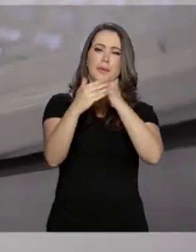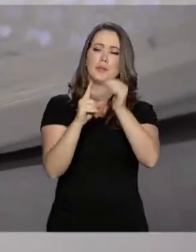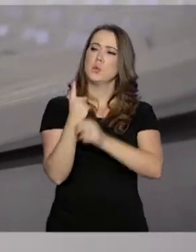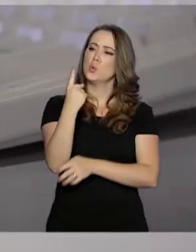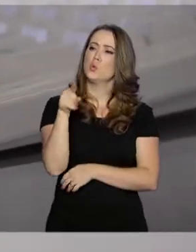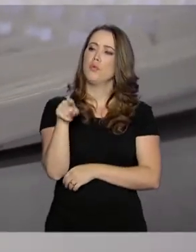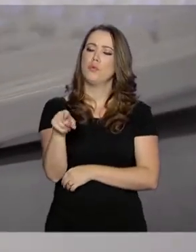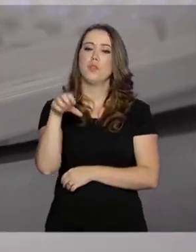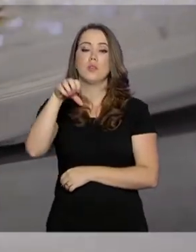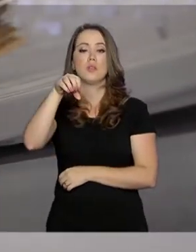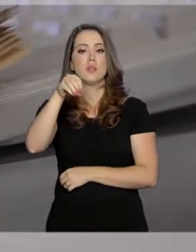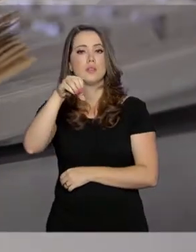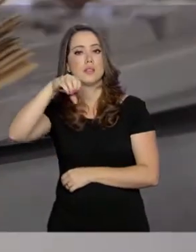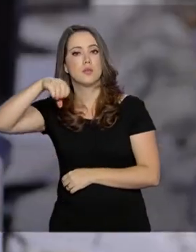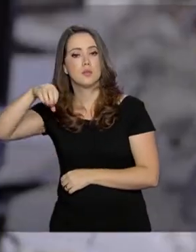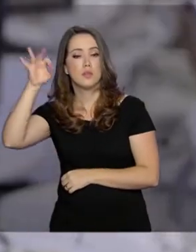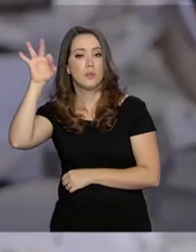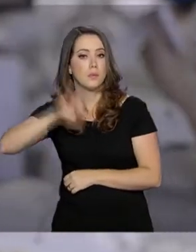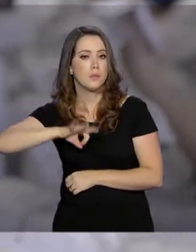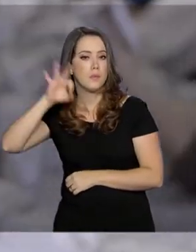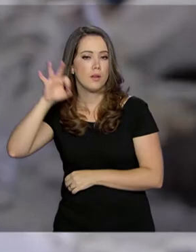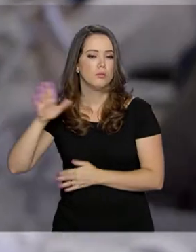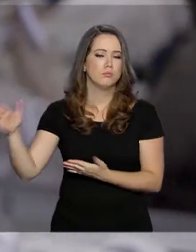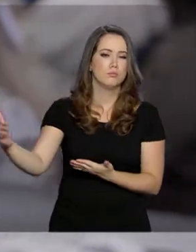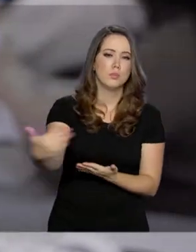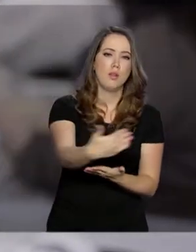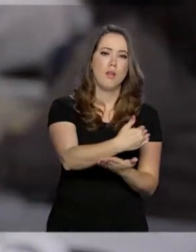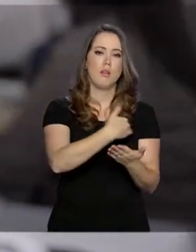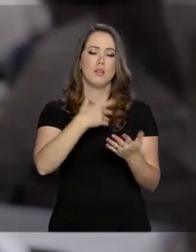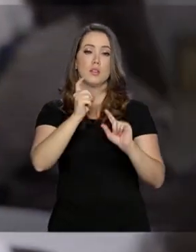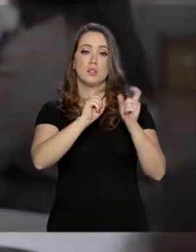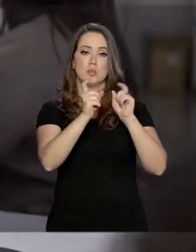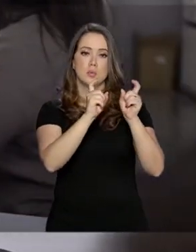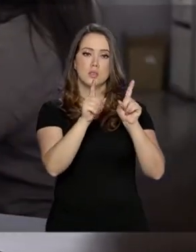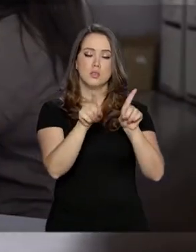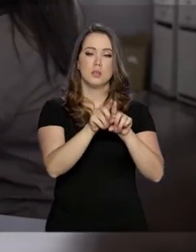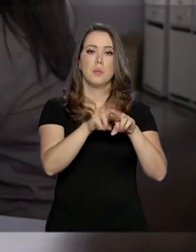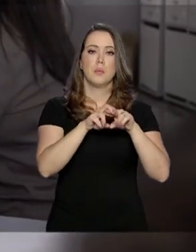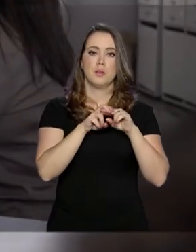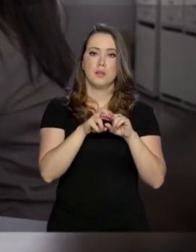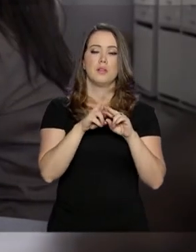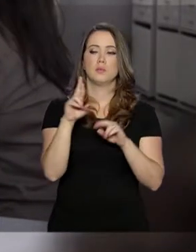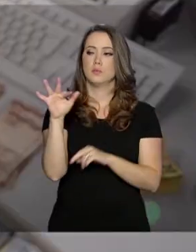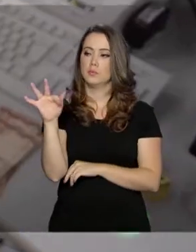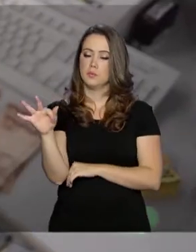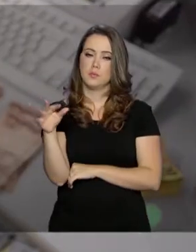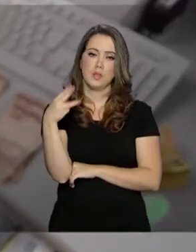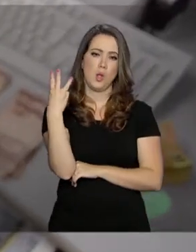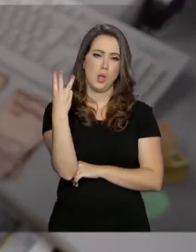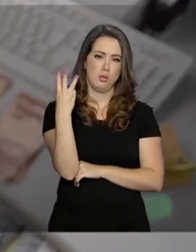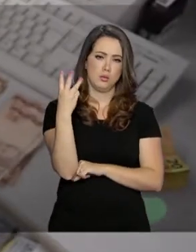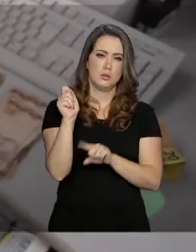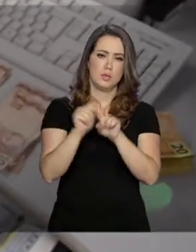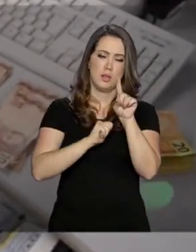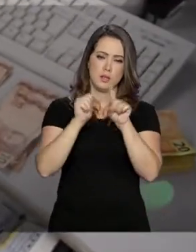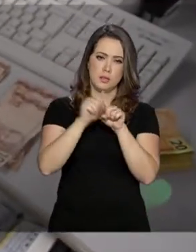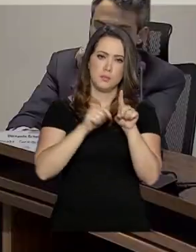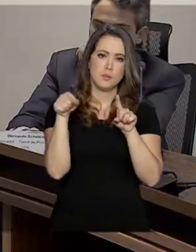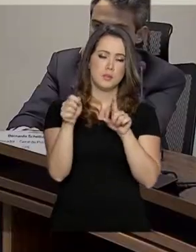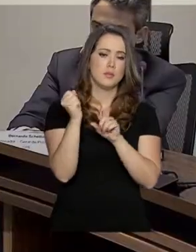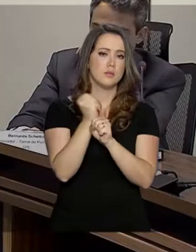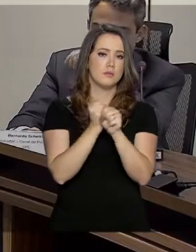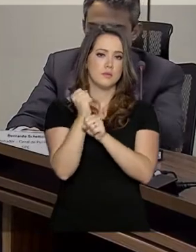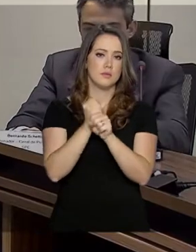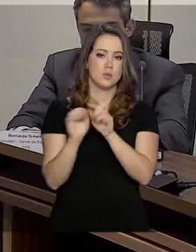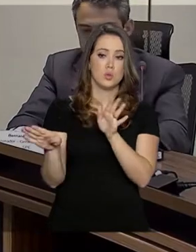1,09%. A arrecadação administrada pela Receita Federal nos três primeiros meses deste ano